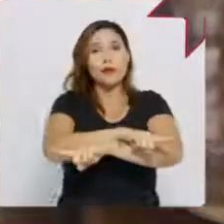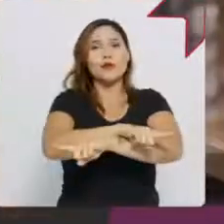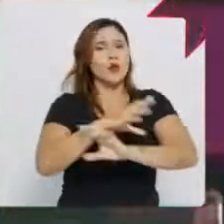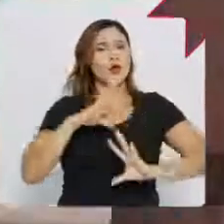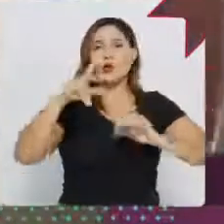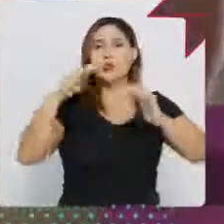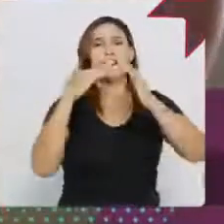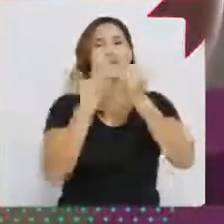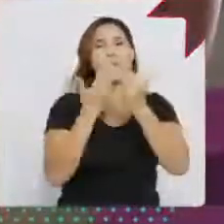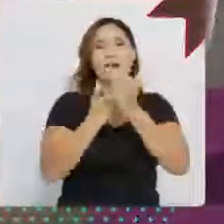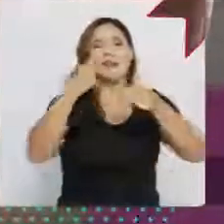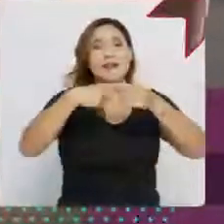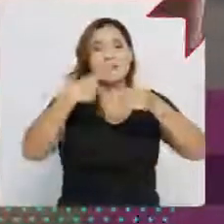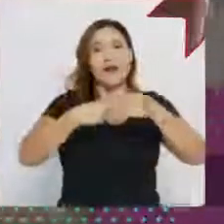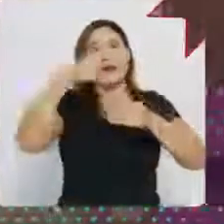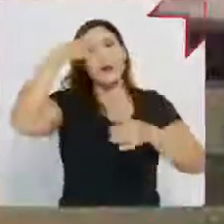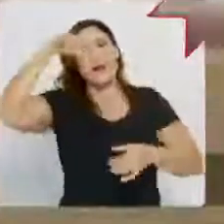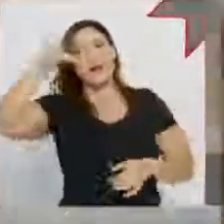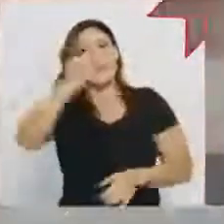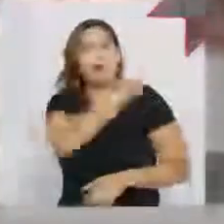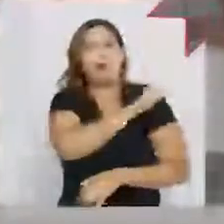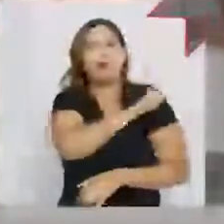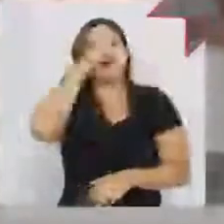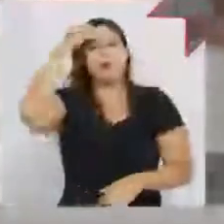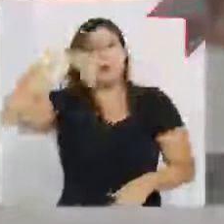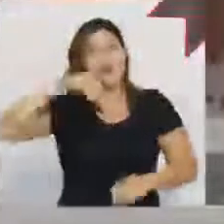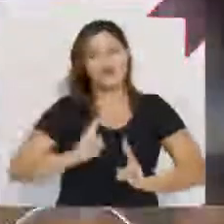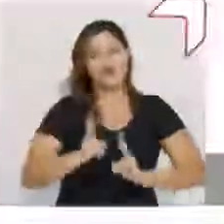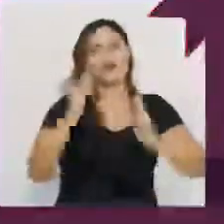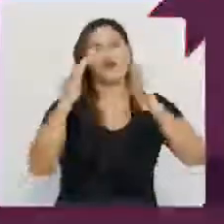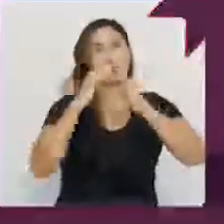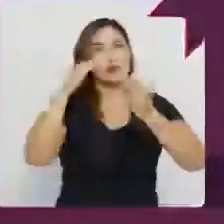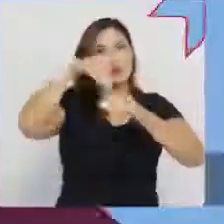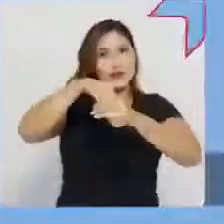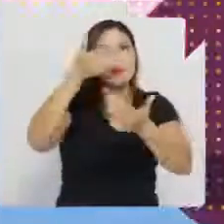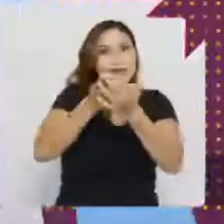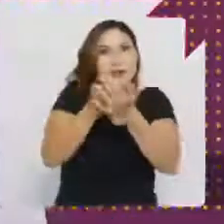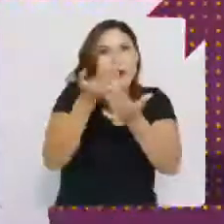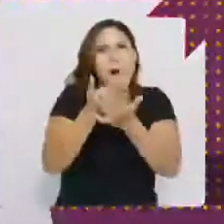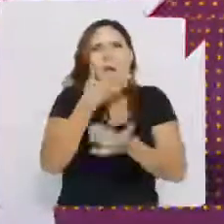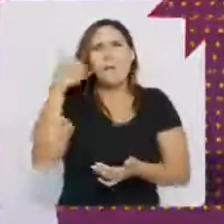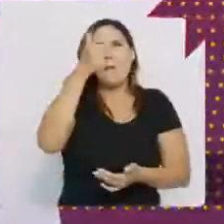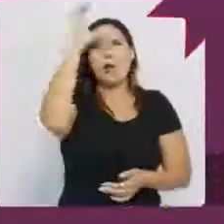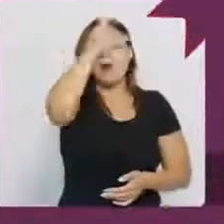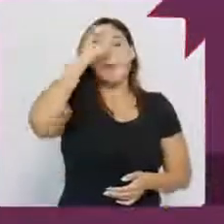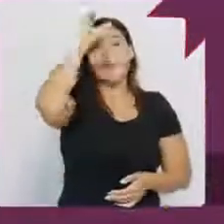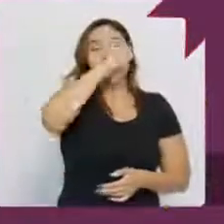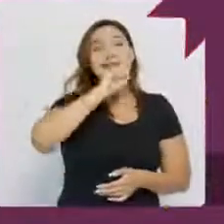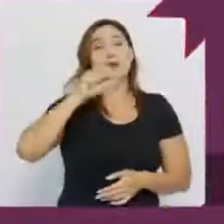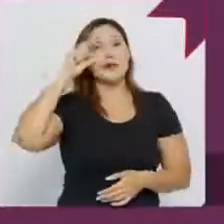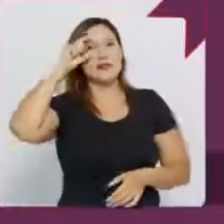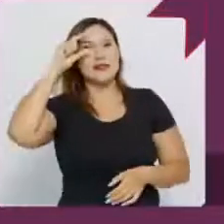municipal, para reduzir a evasão e manter o aluno por mais tempo na escola, melhorando o aprendizado. Além disso, Zé vai criar o programa de